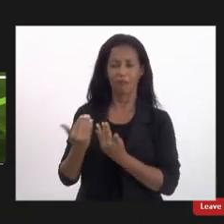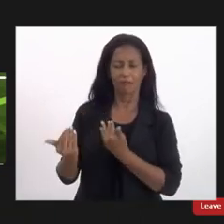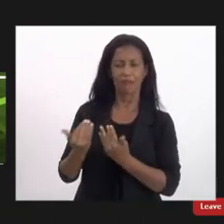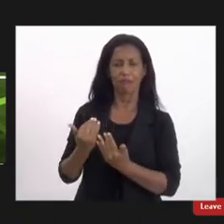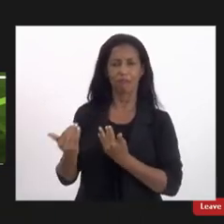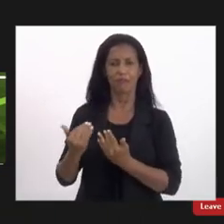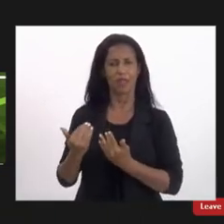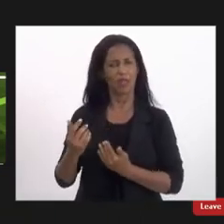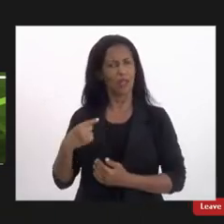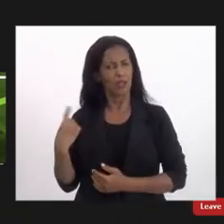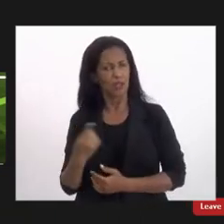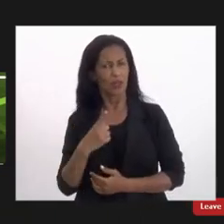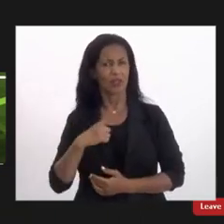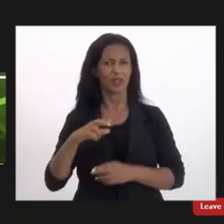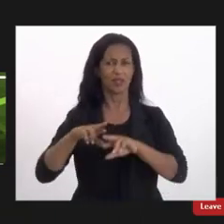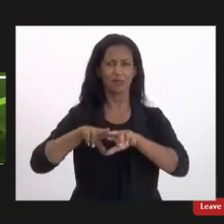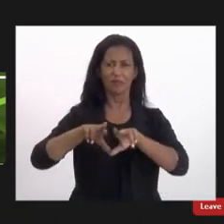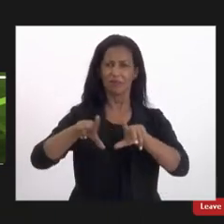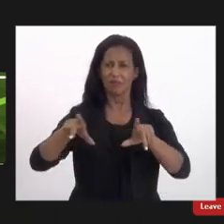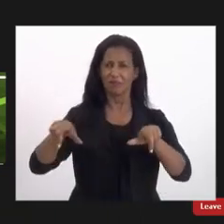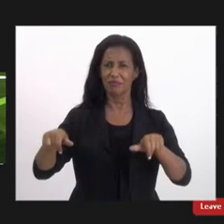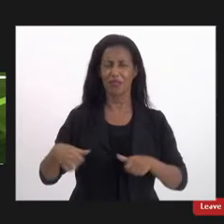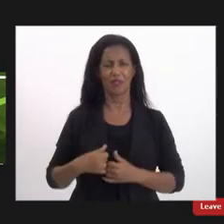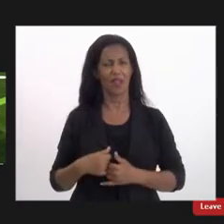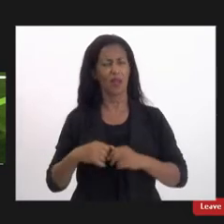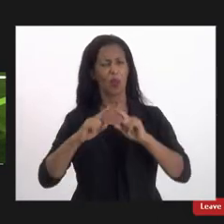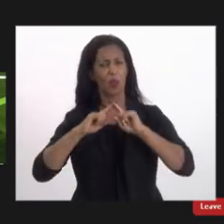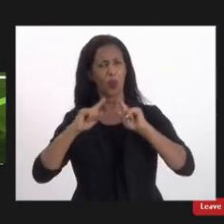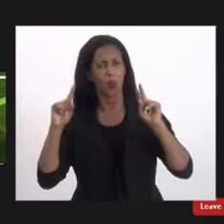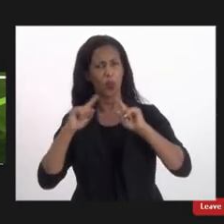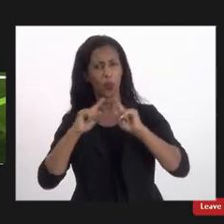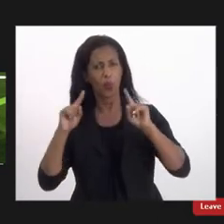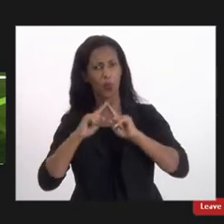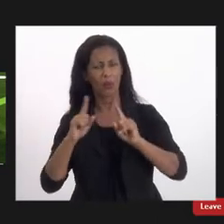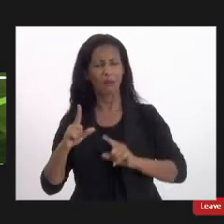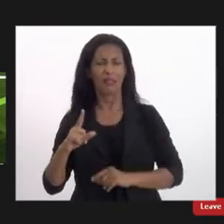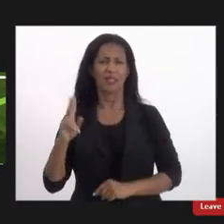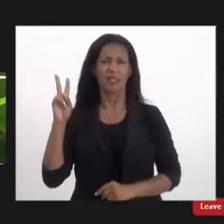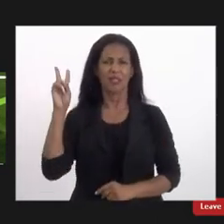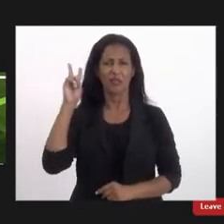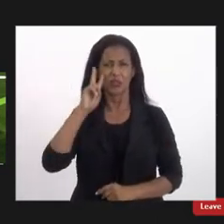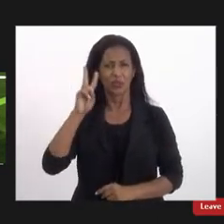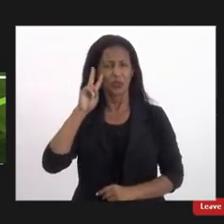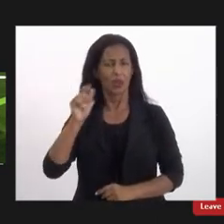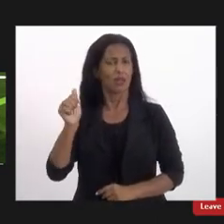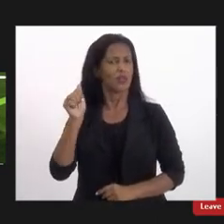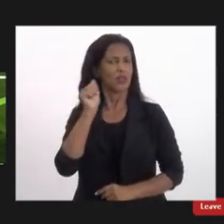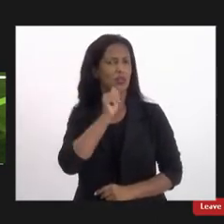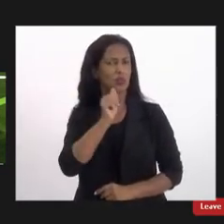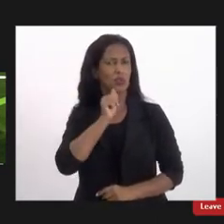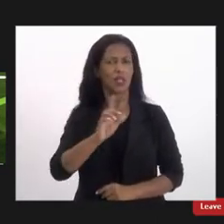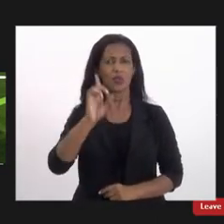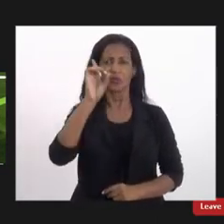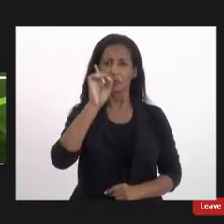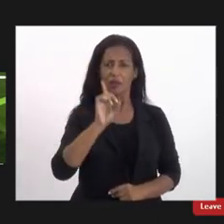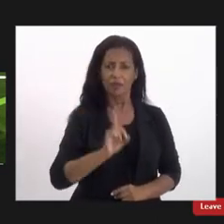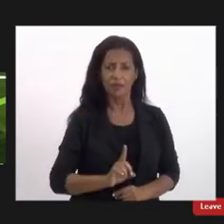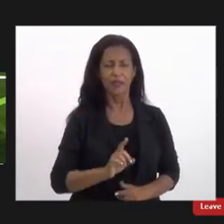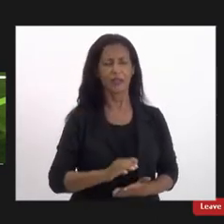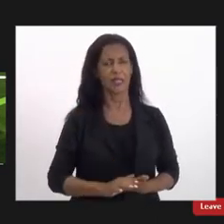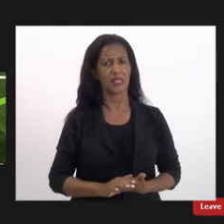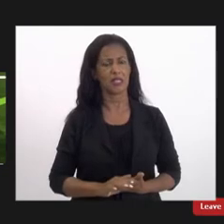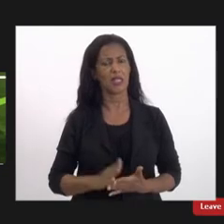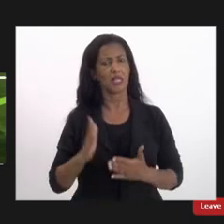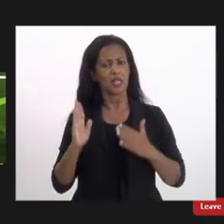diversas denúncias diversos históricos de mulheres com deficiência que